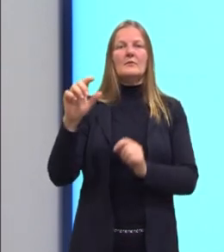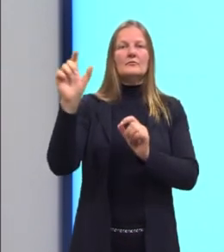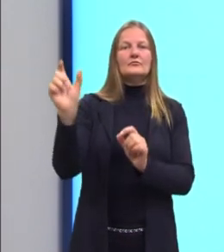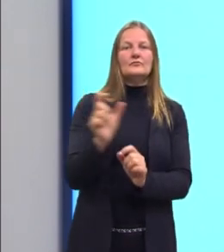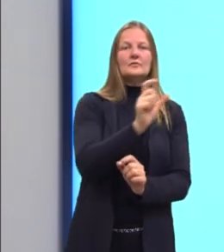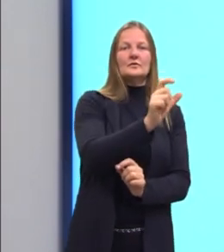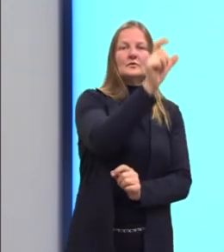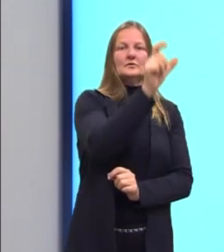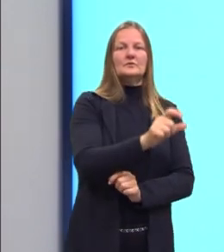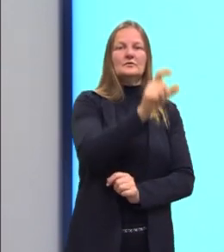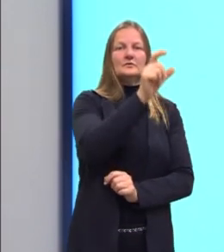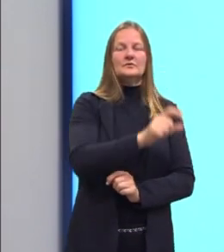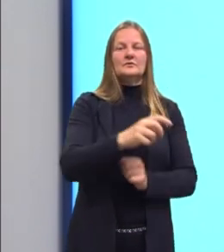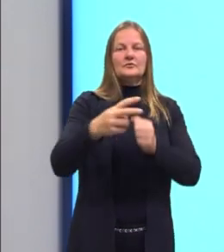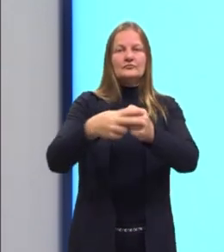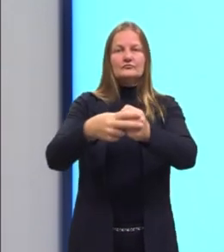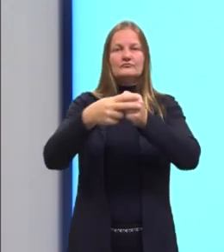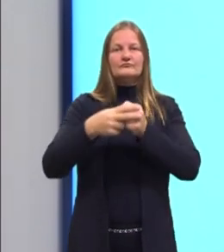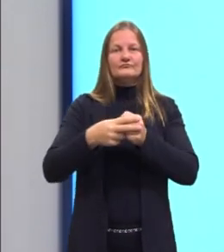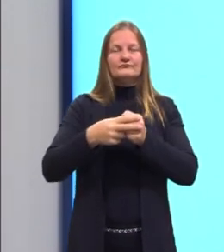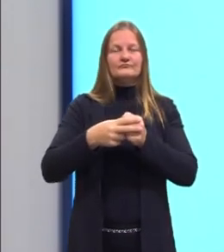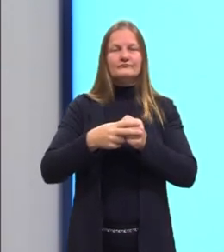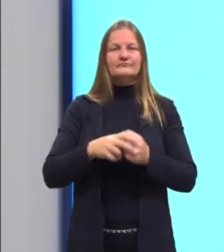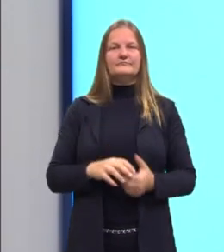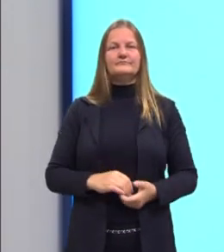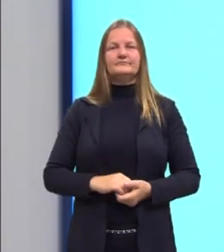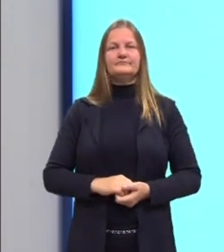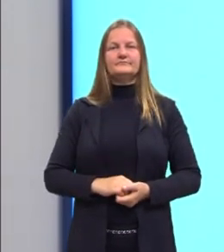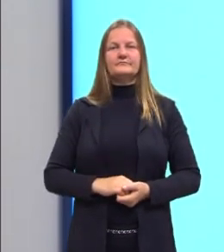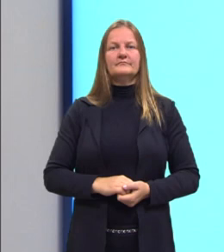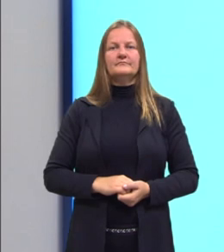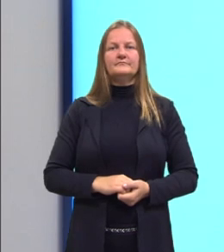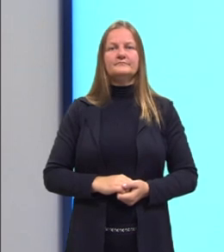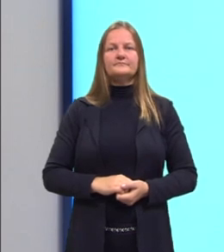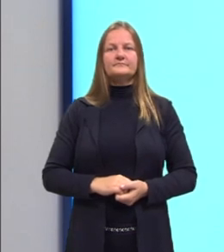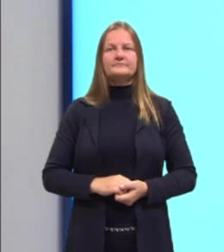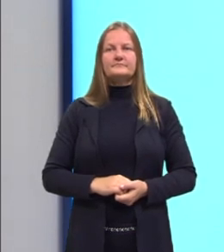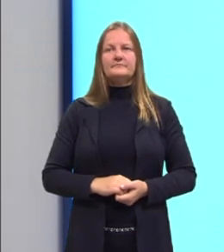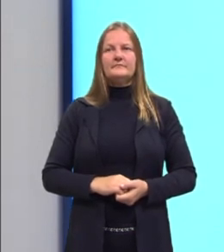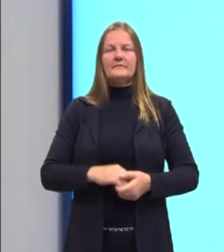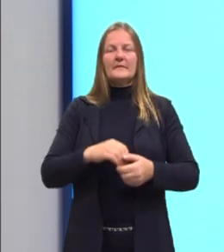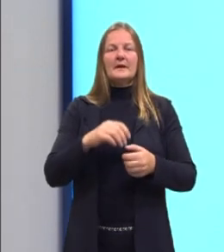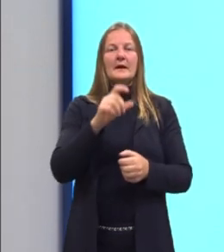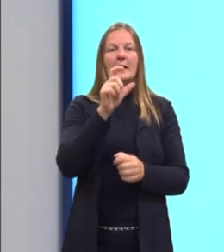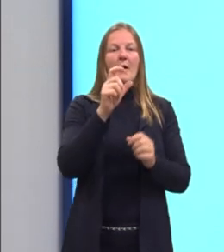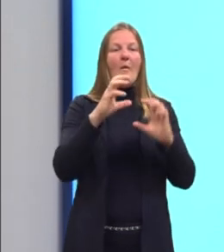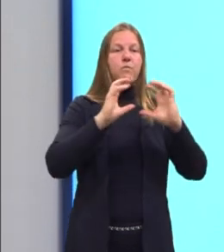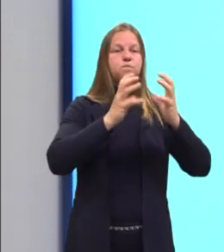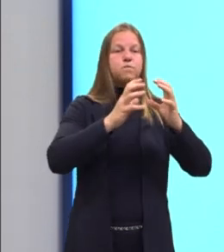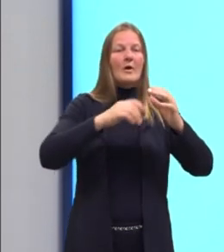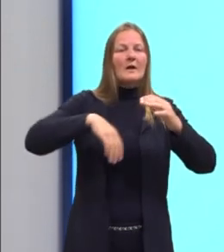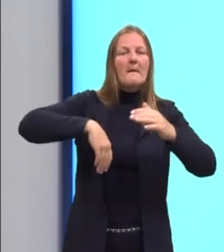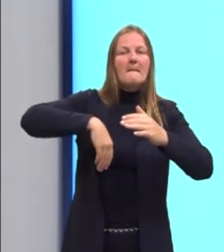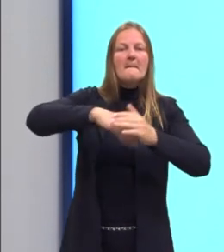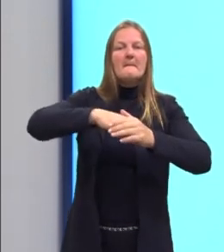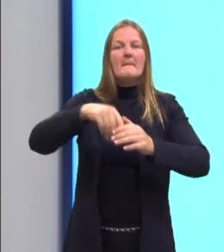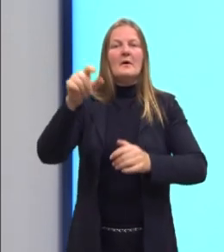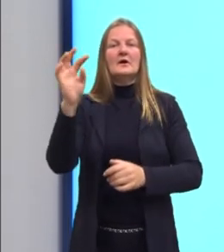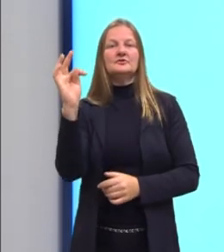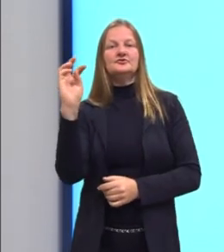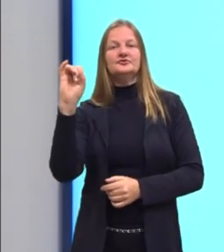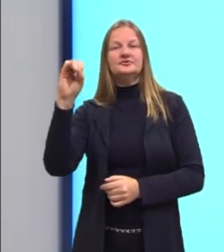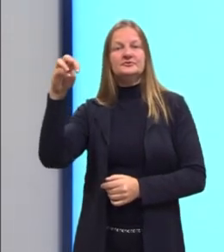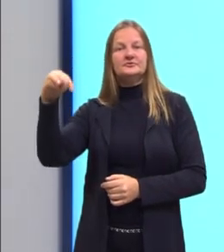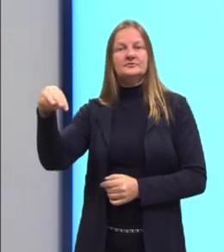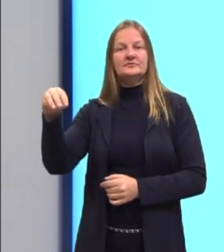ball was hit by Tim. A bola foi batida. Foi batida por quem? Pelo